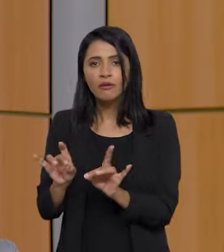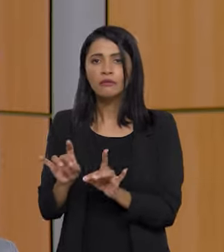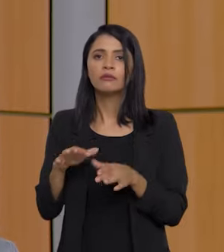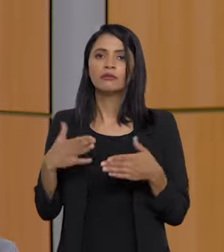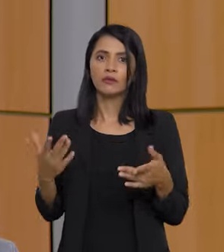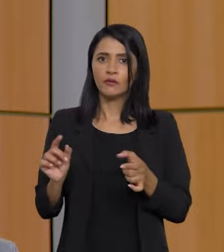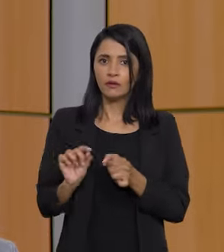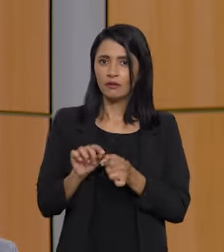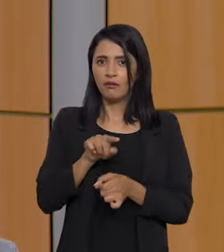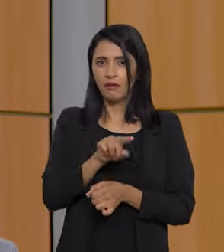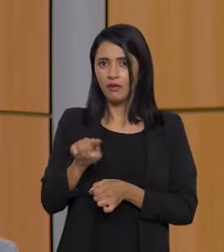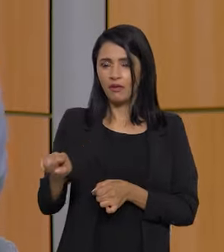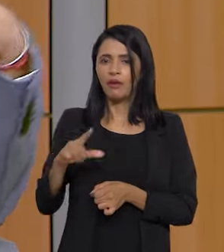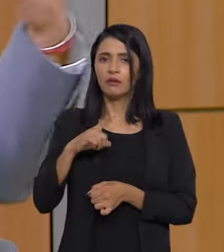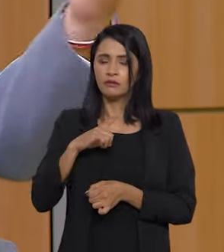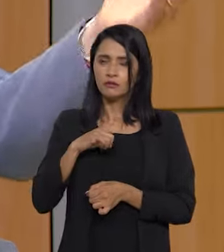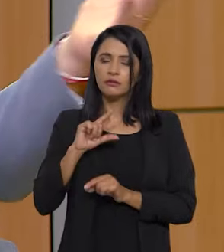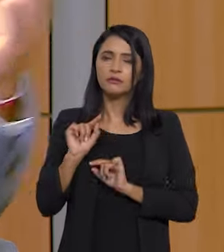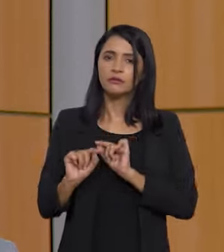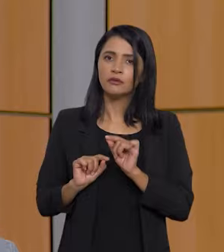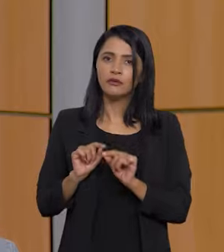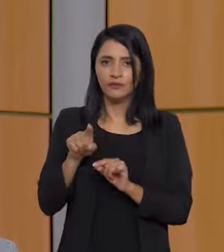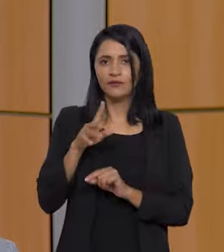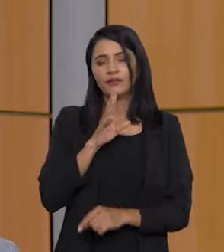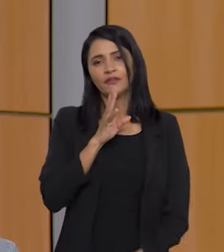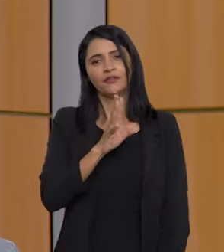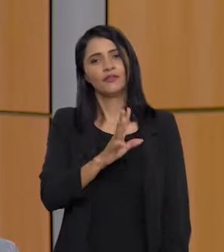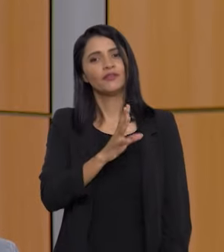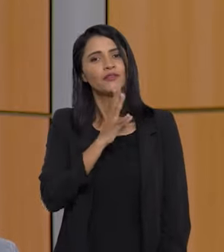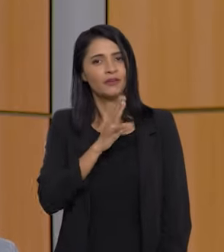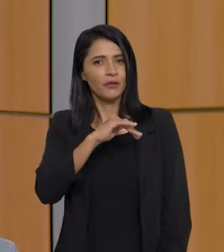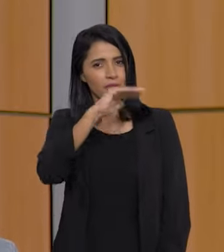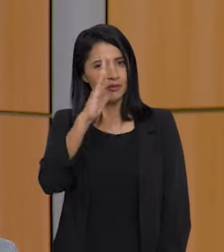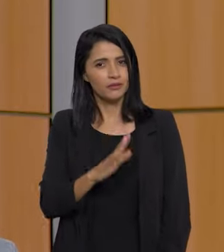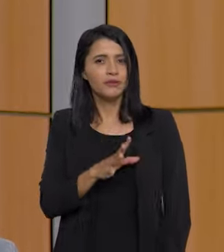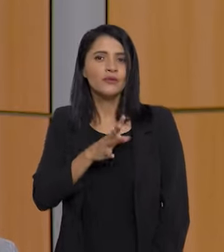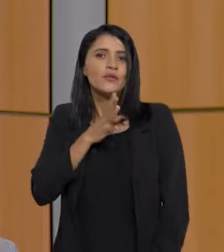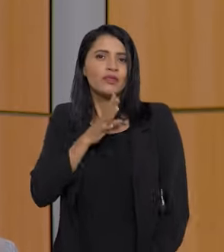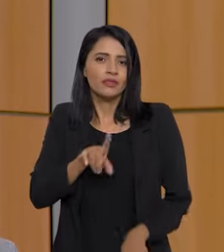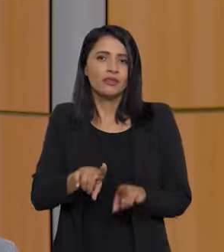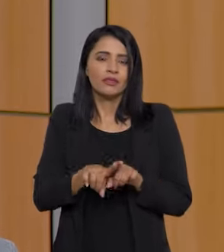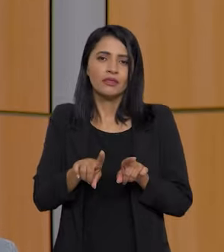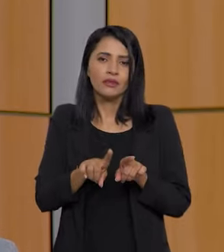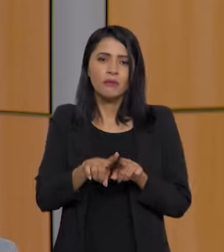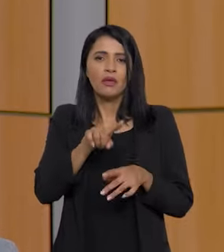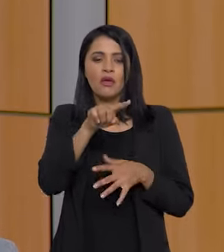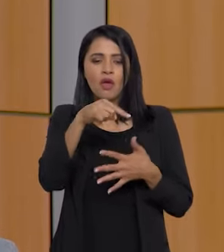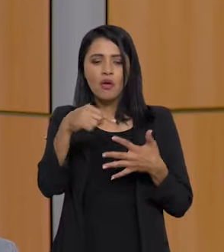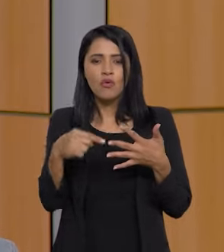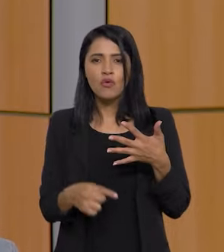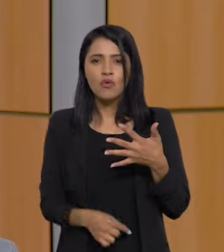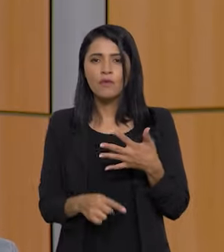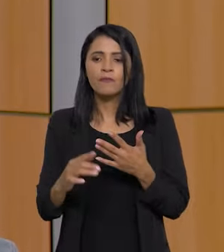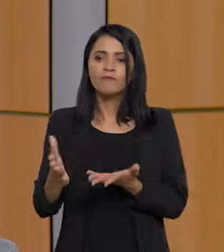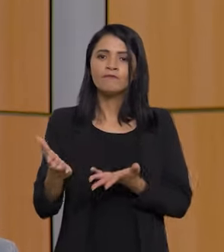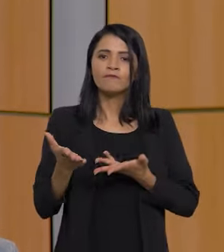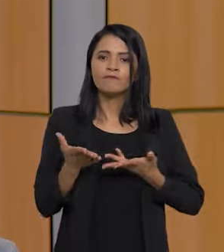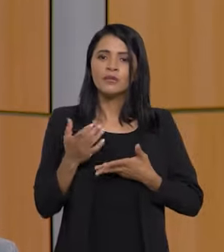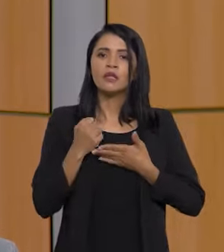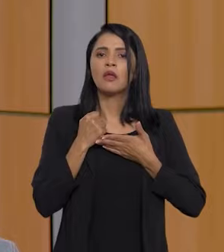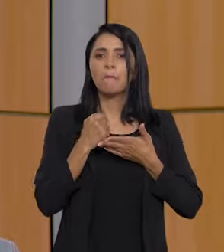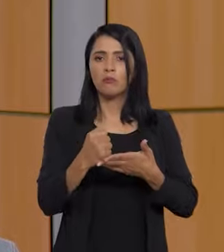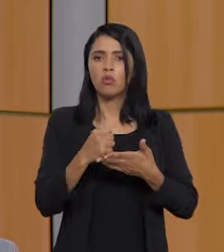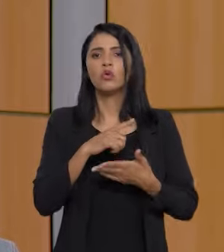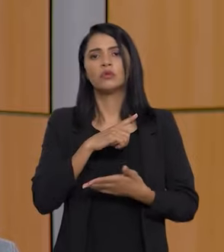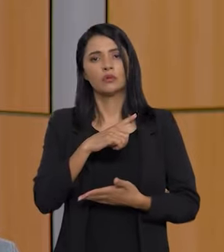fazer com que eles tenham o que você conhece bem, o Brasil conhece, um enxoval. Quer dizer, ele receba todo